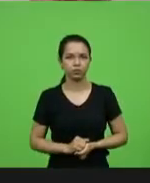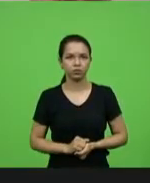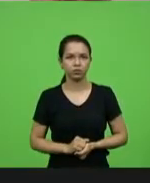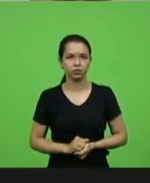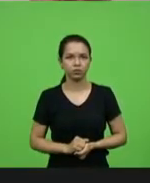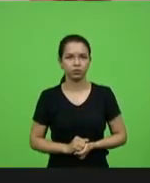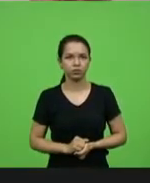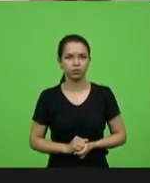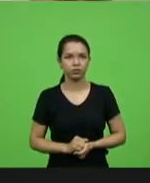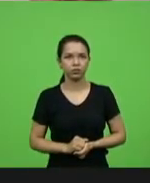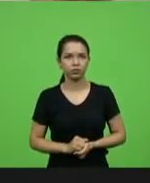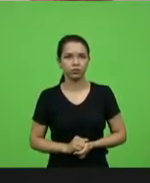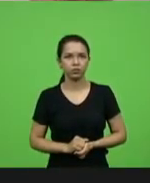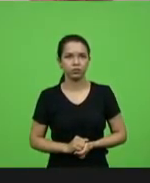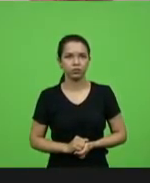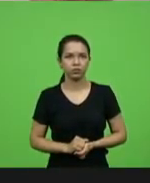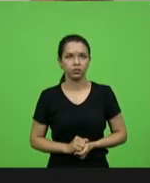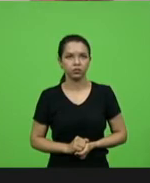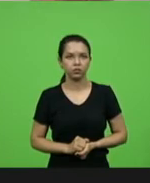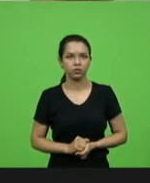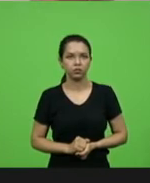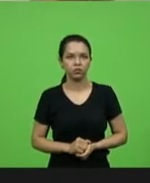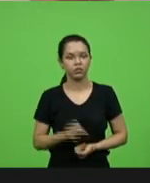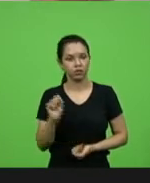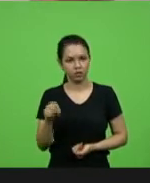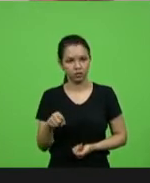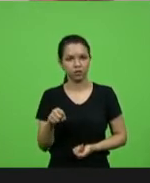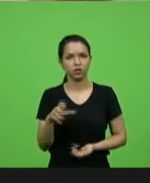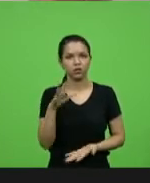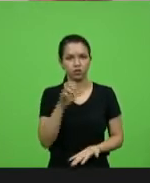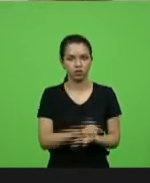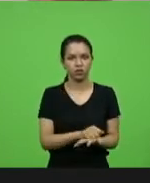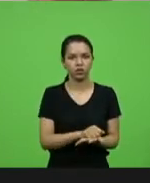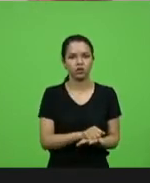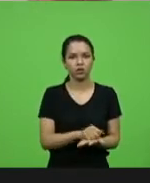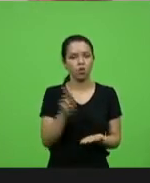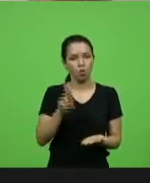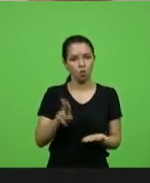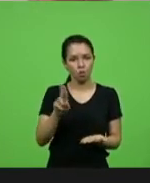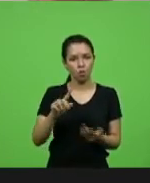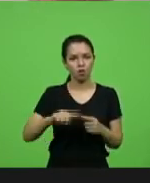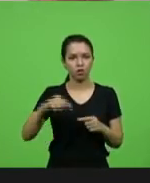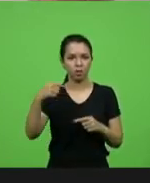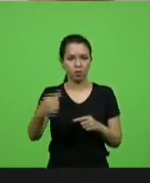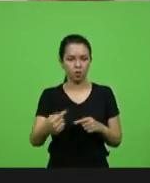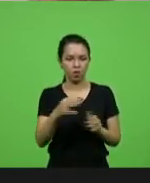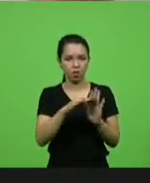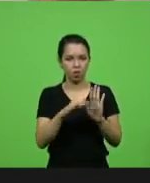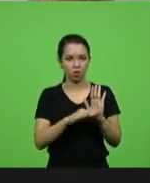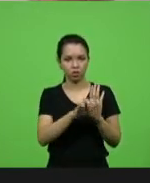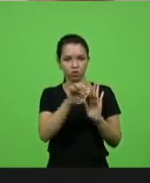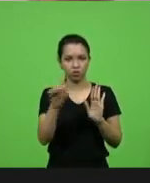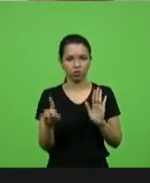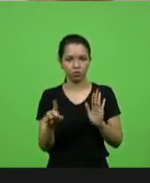Pois não. Está escrito aqui, Paulinha, fará o uso da palavra depois da ordem do dia.